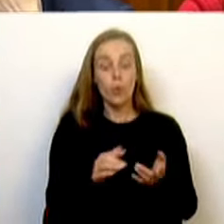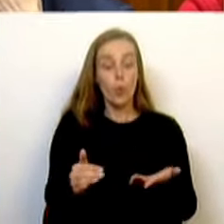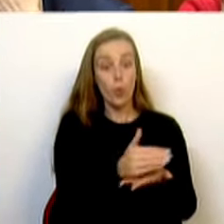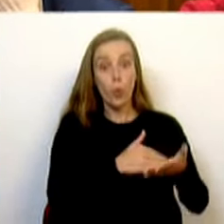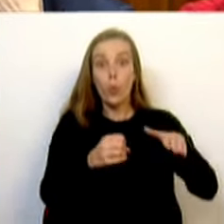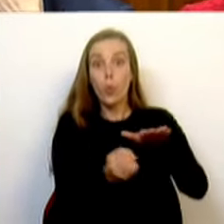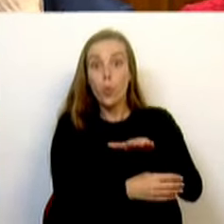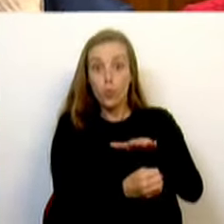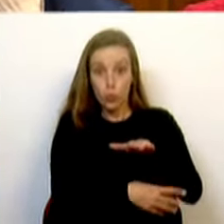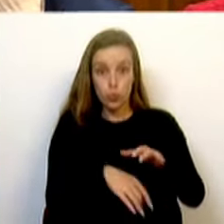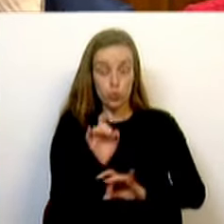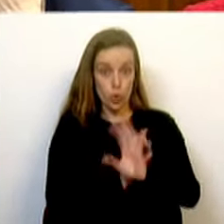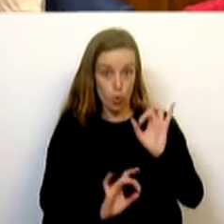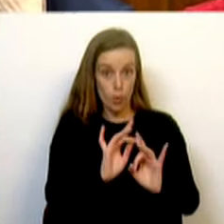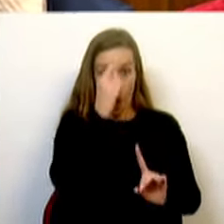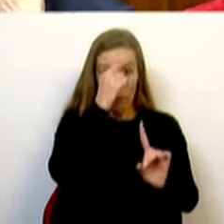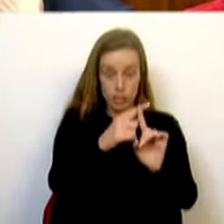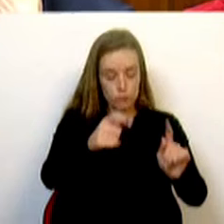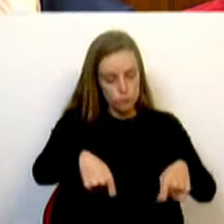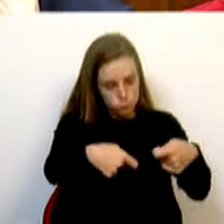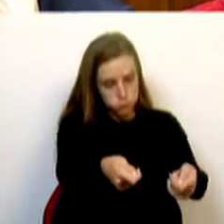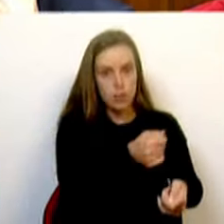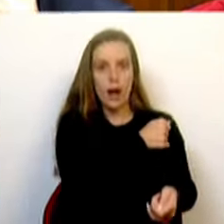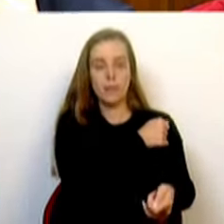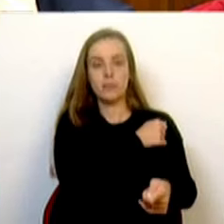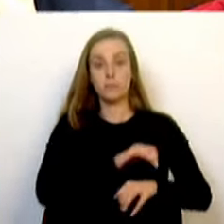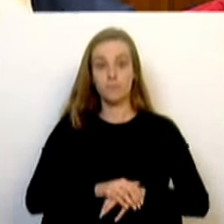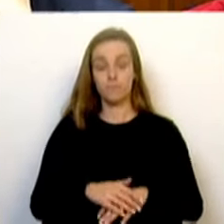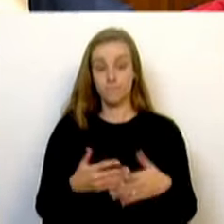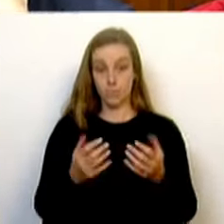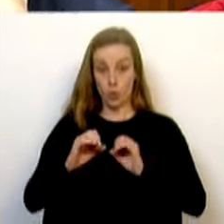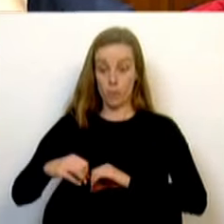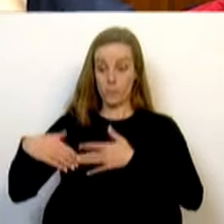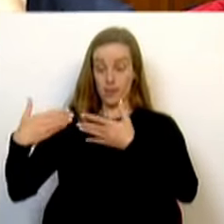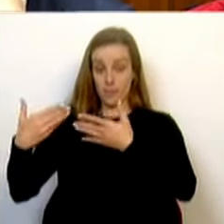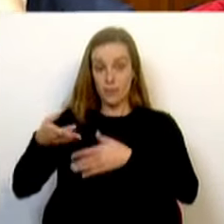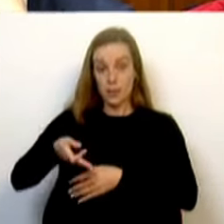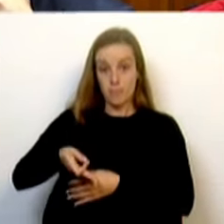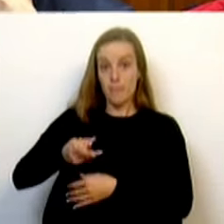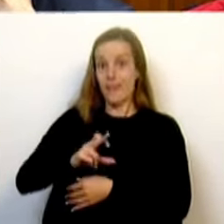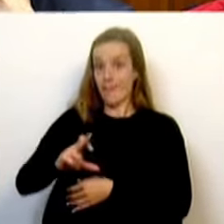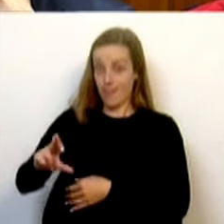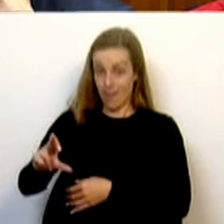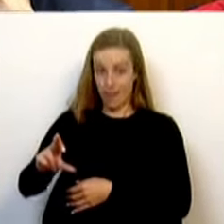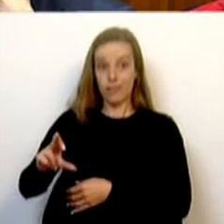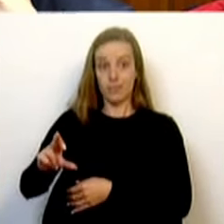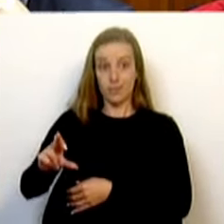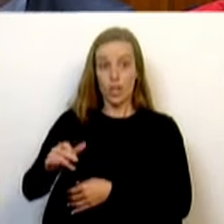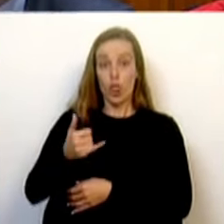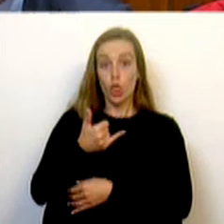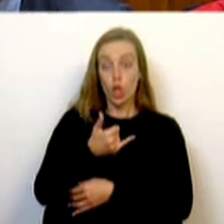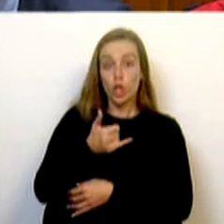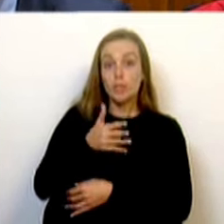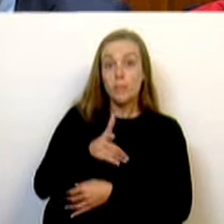fundos europeus para investimento em habitação. Dotação inicial do PSR, do PRR, 2